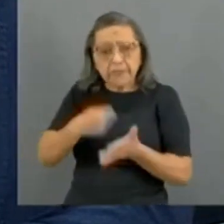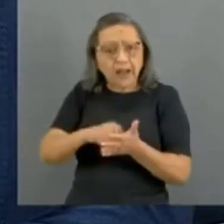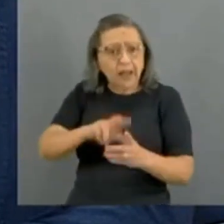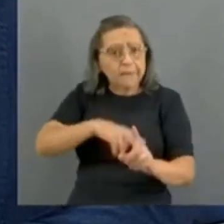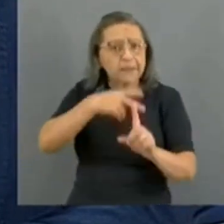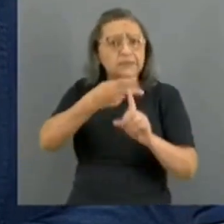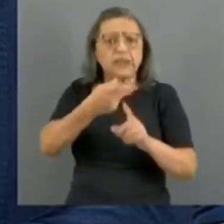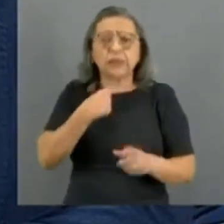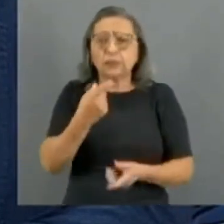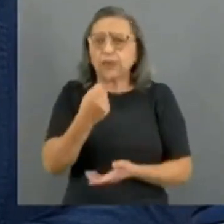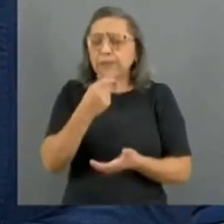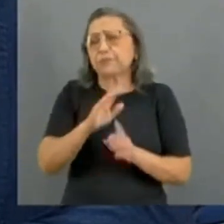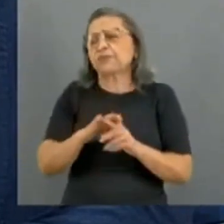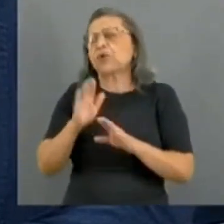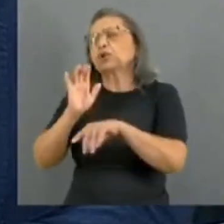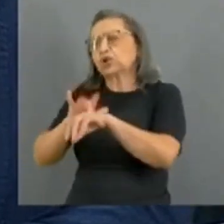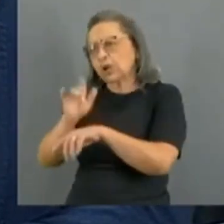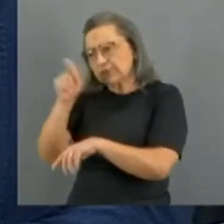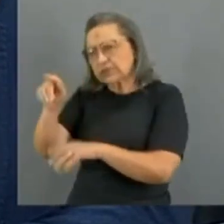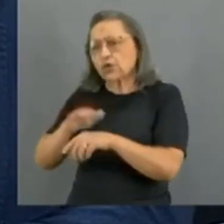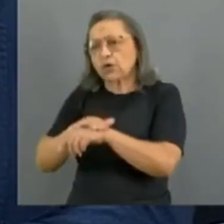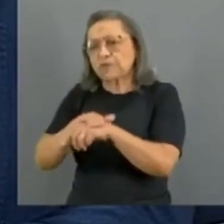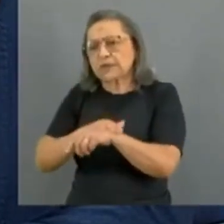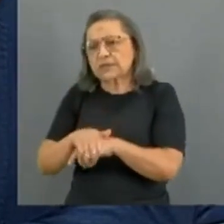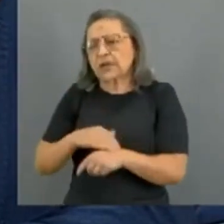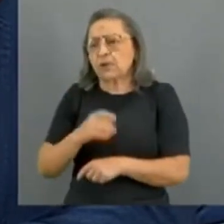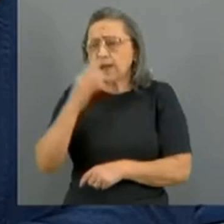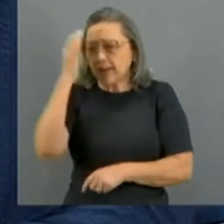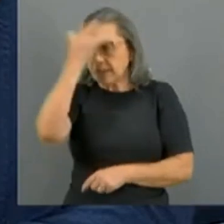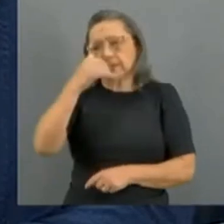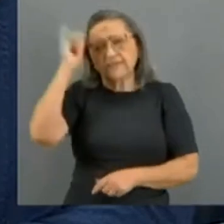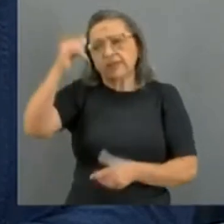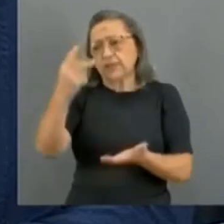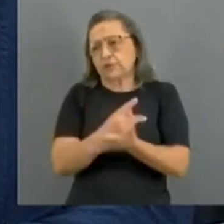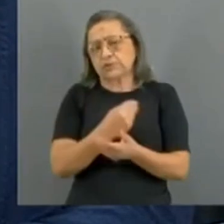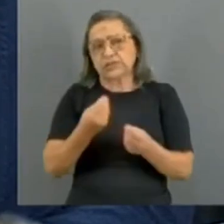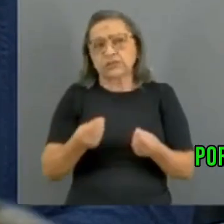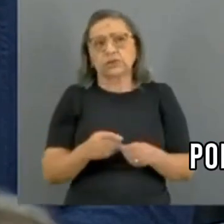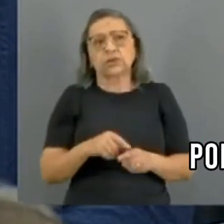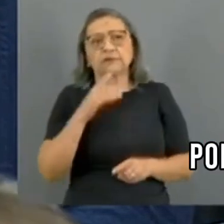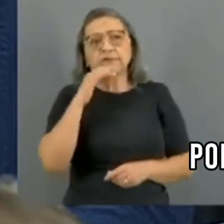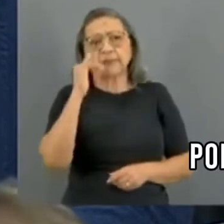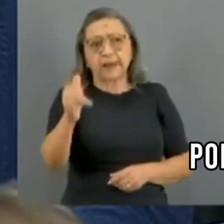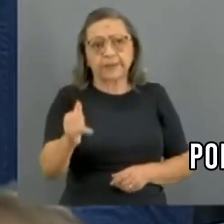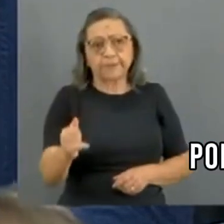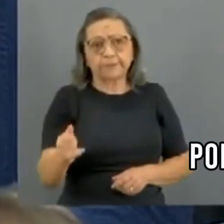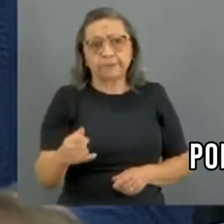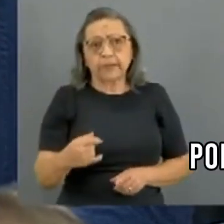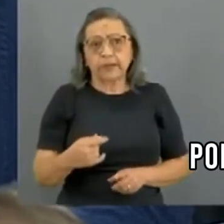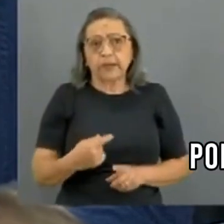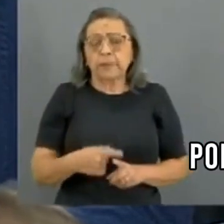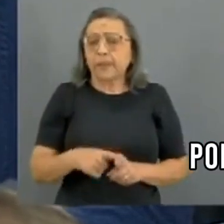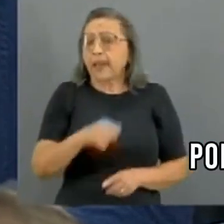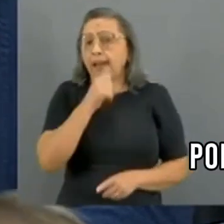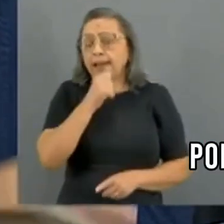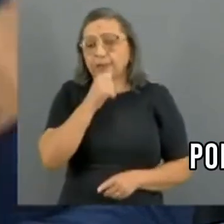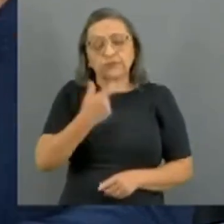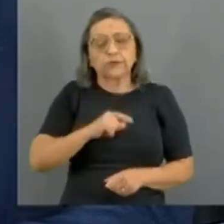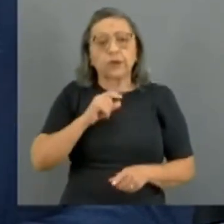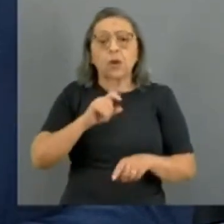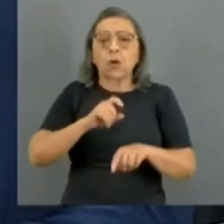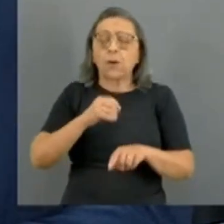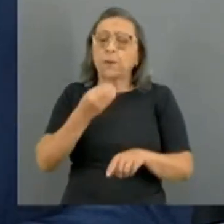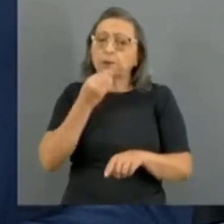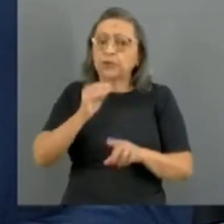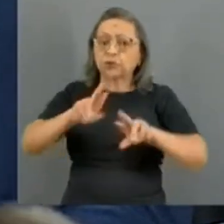toque o coração da senhora para só conversar com a Haddad e não deixar isso acontecer, não. E eu quero falar para a senhora, por mais que eu não tive a oportunidade ainda de estar com você,